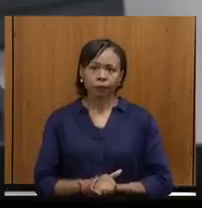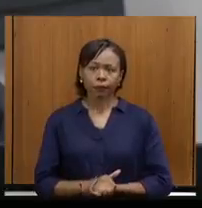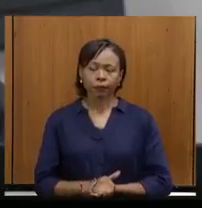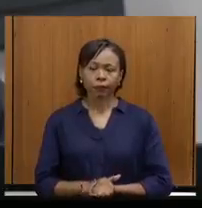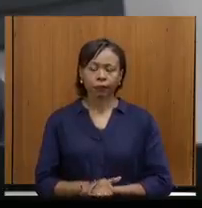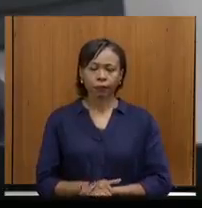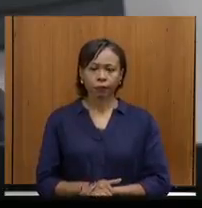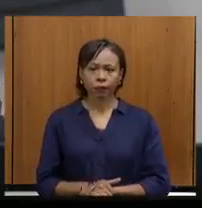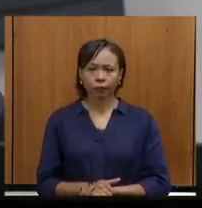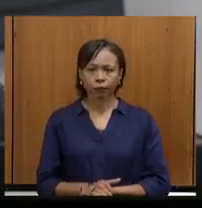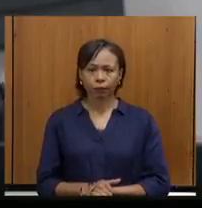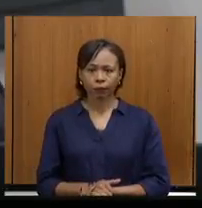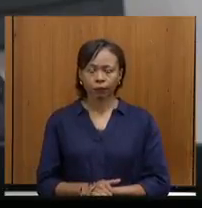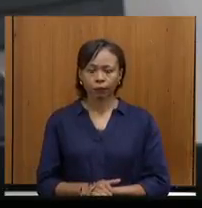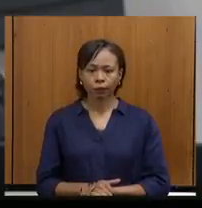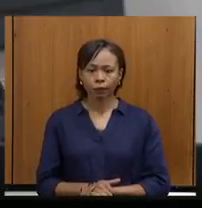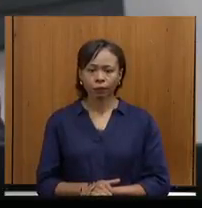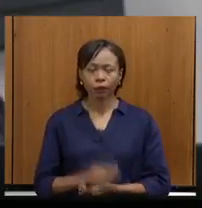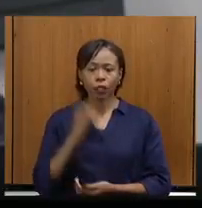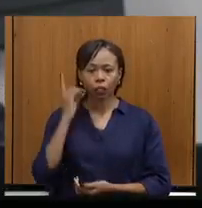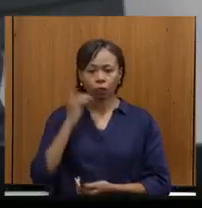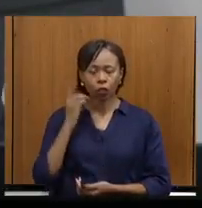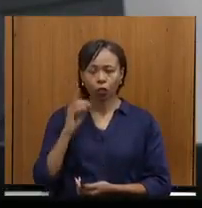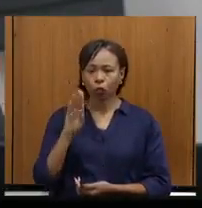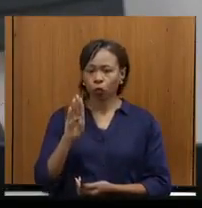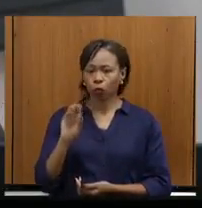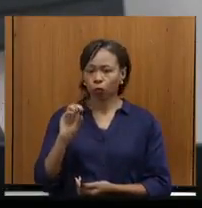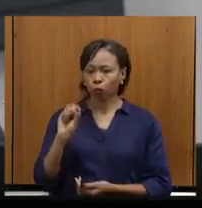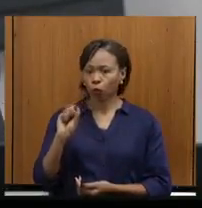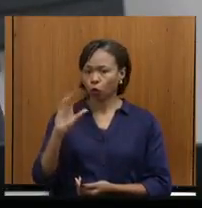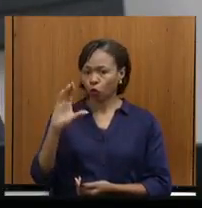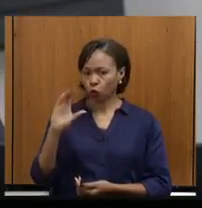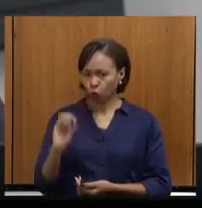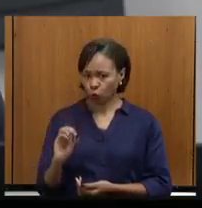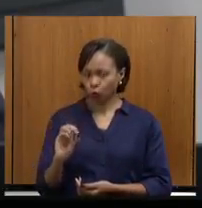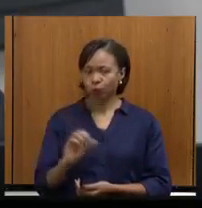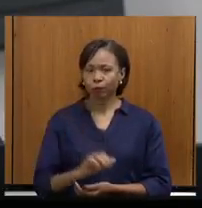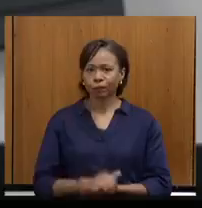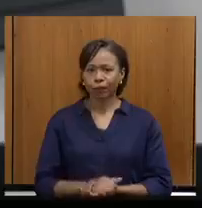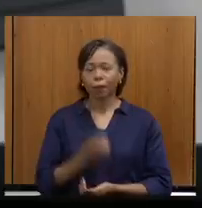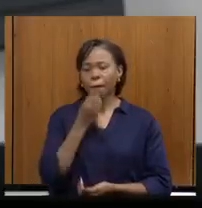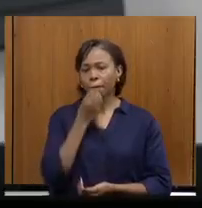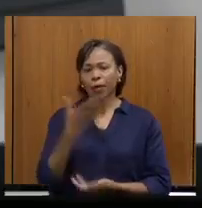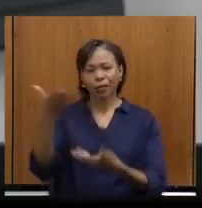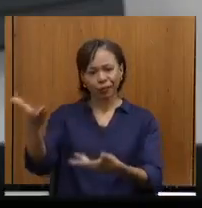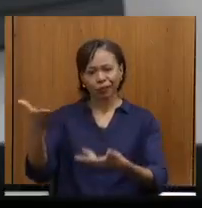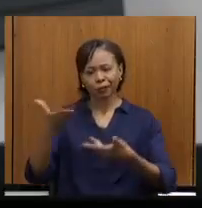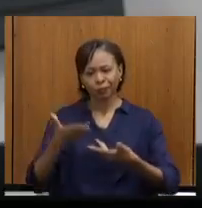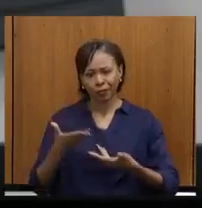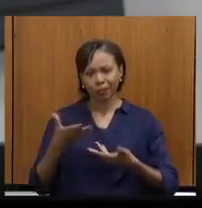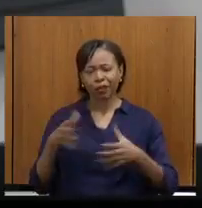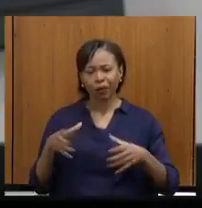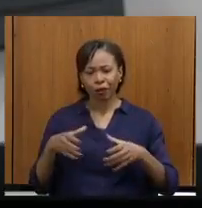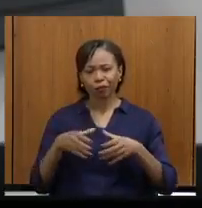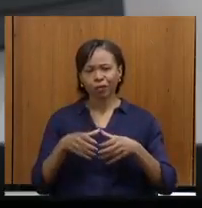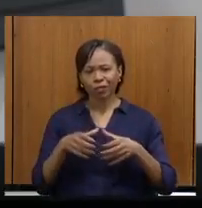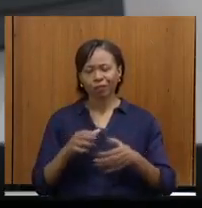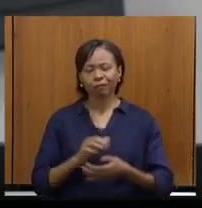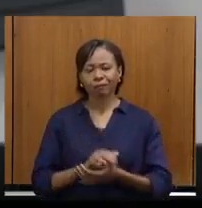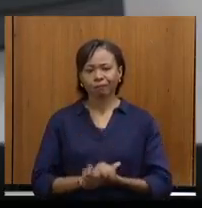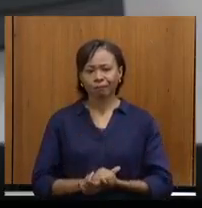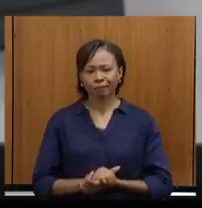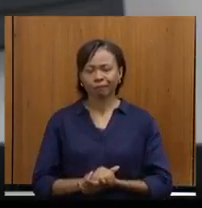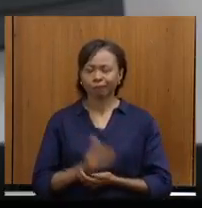Ordem de inscrição, deputado Bosco, às suas ordens, bem-vindo aí à comissão. E, por gentileza,